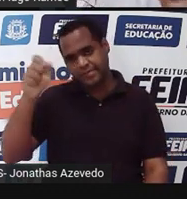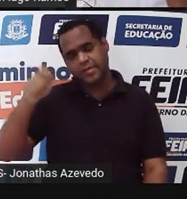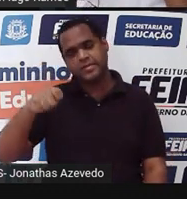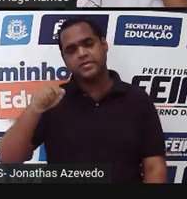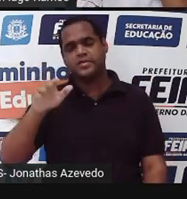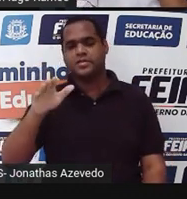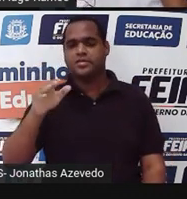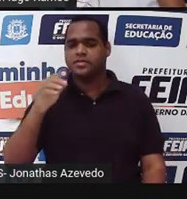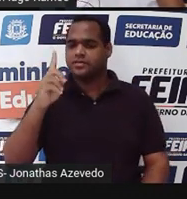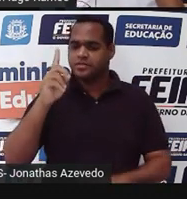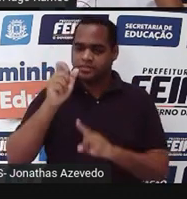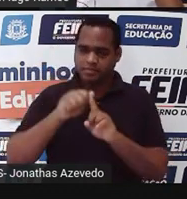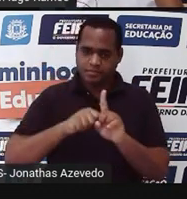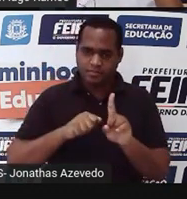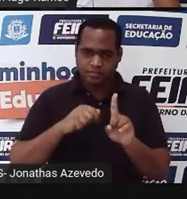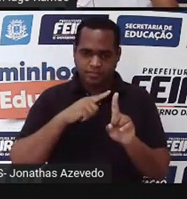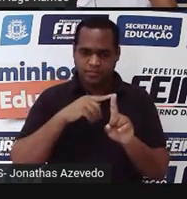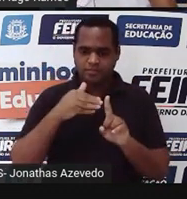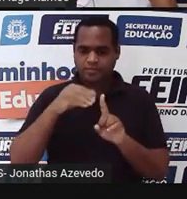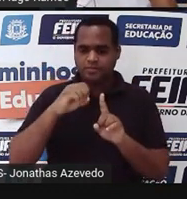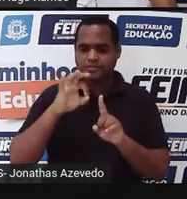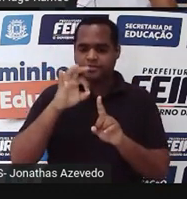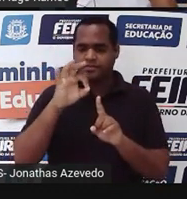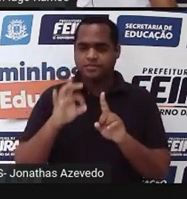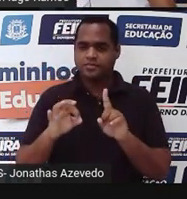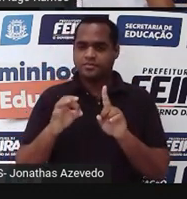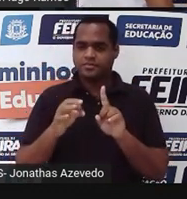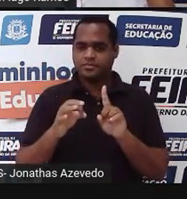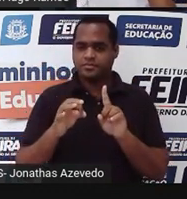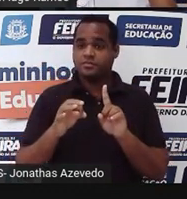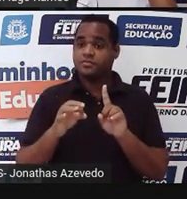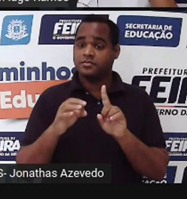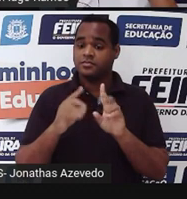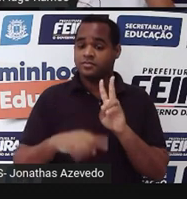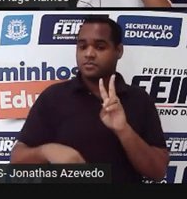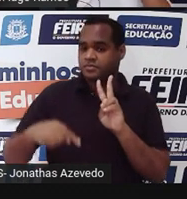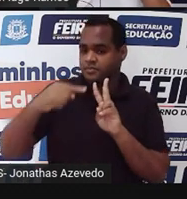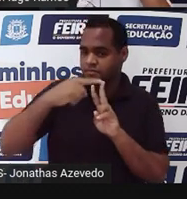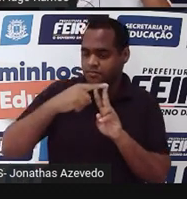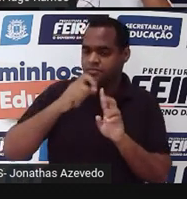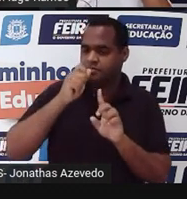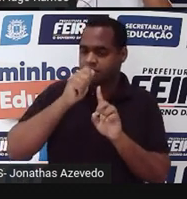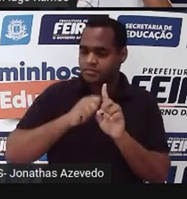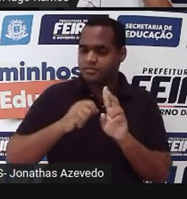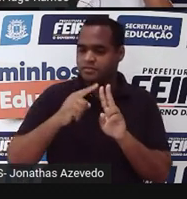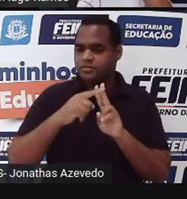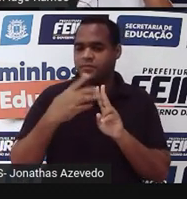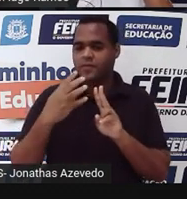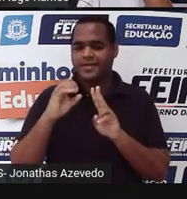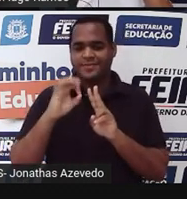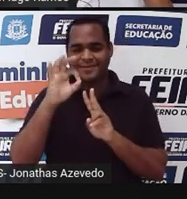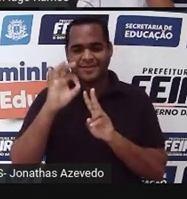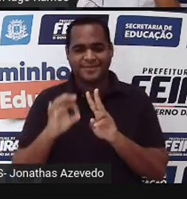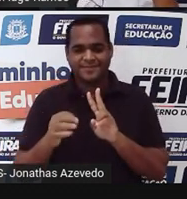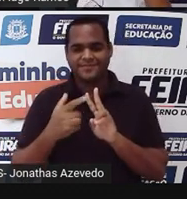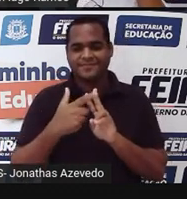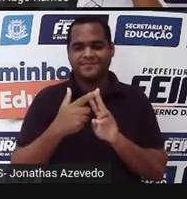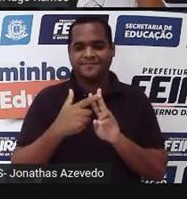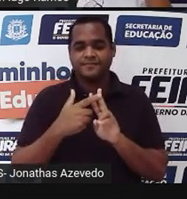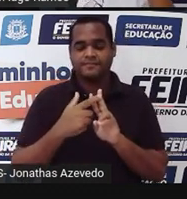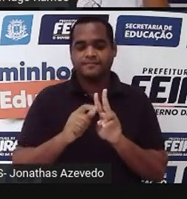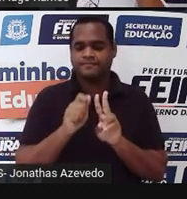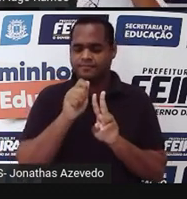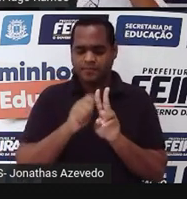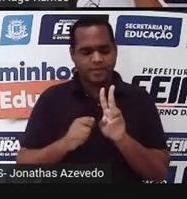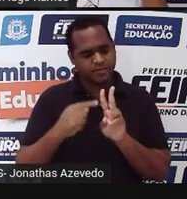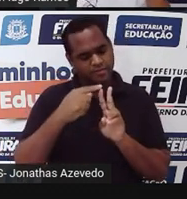Se em um mês aumentou 10% e no outro mês aumentou 40%, Então, nos dois